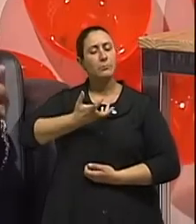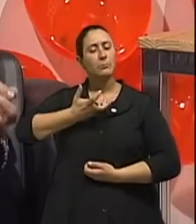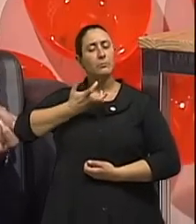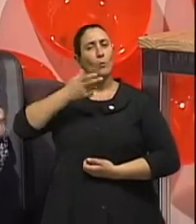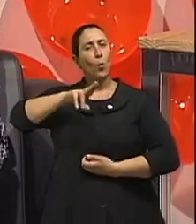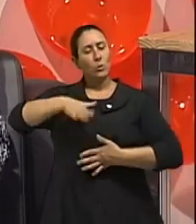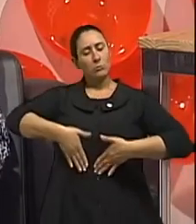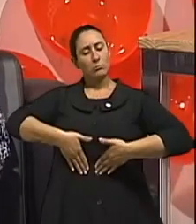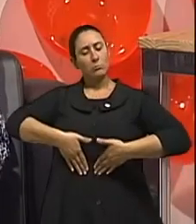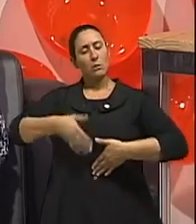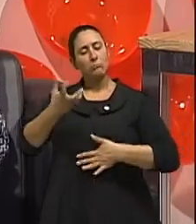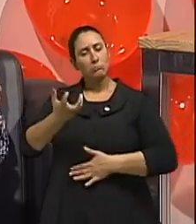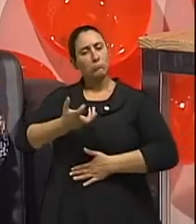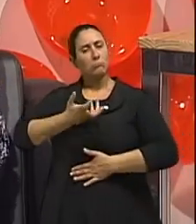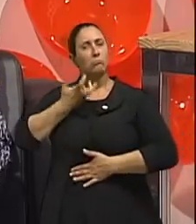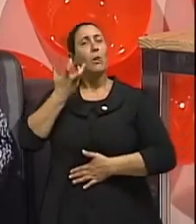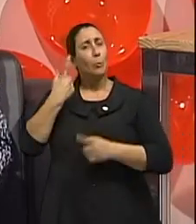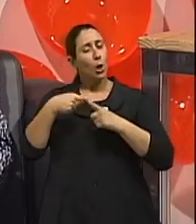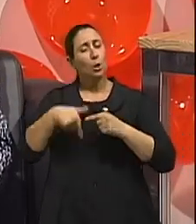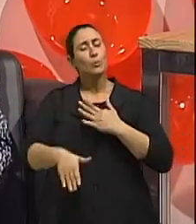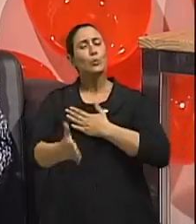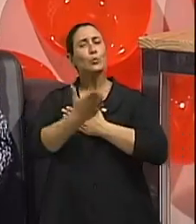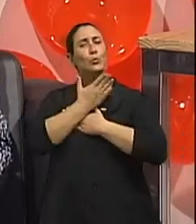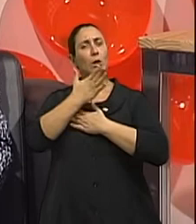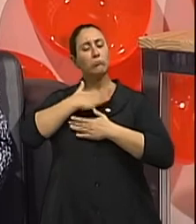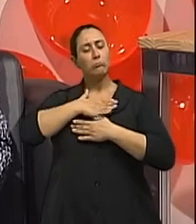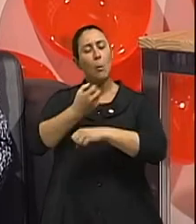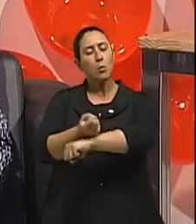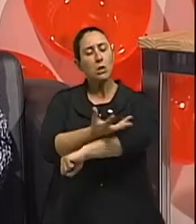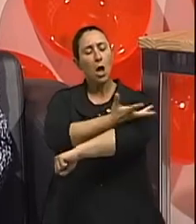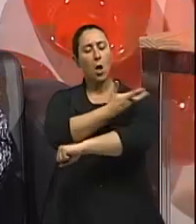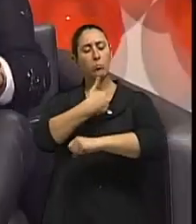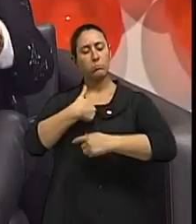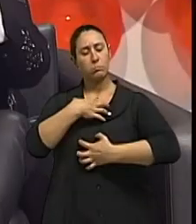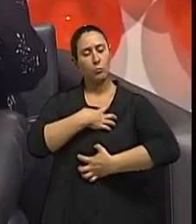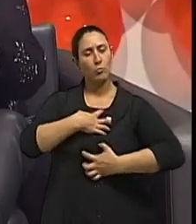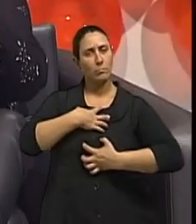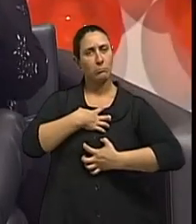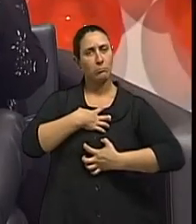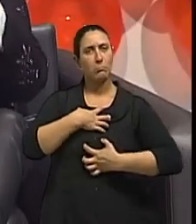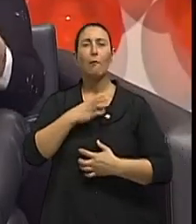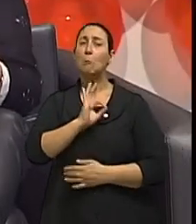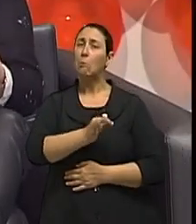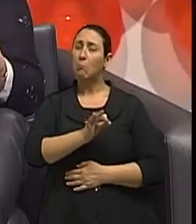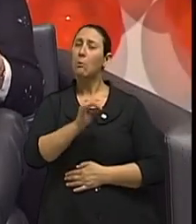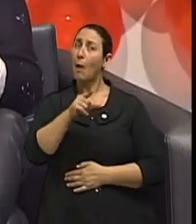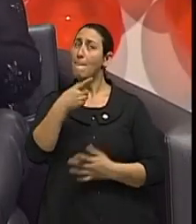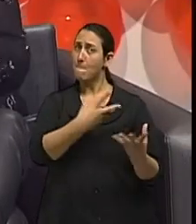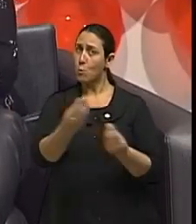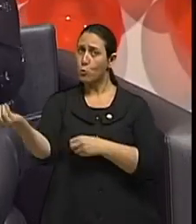porque nós conhecemos a respiração como termômetro das nossas emoções. Ah, perfeito. Ou seja, muitos